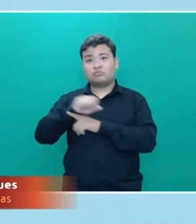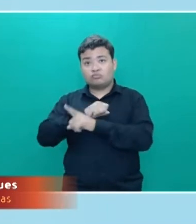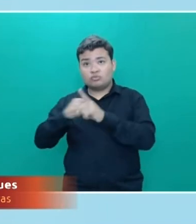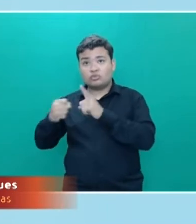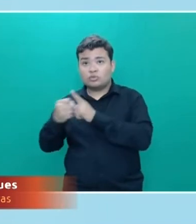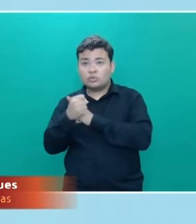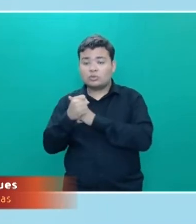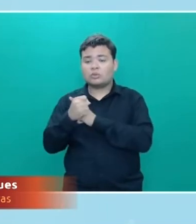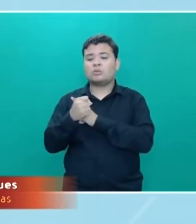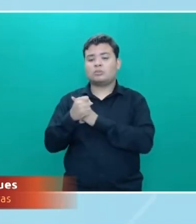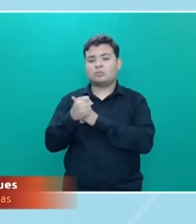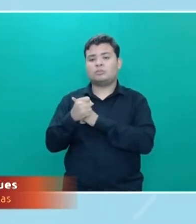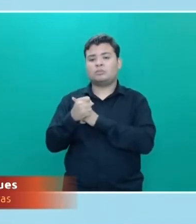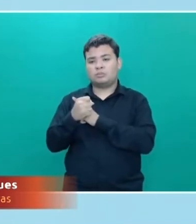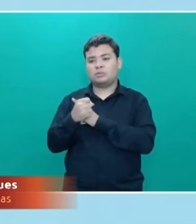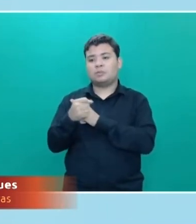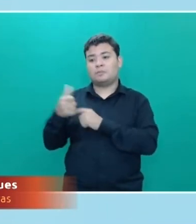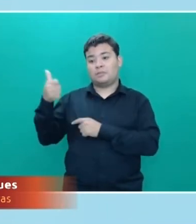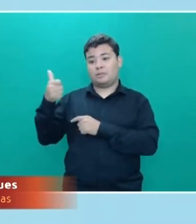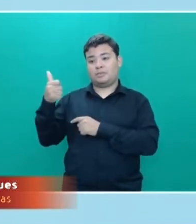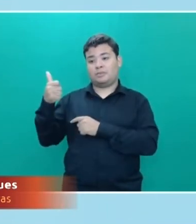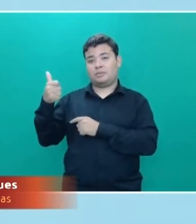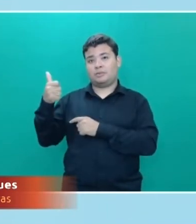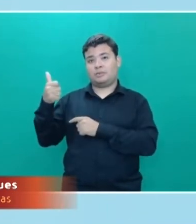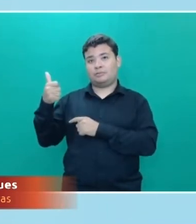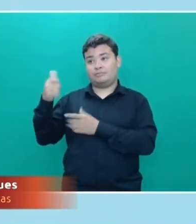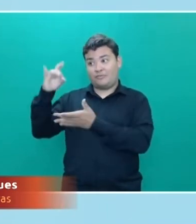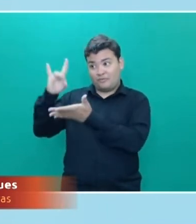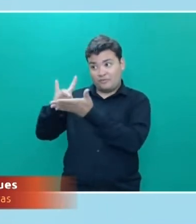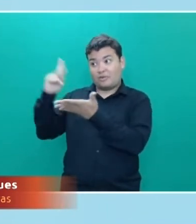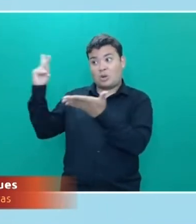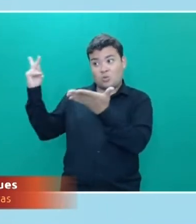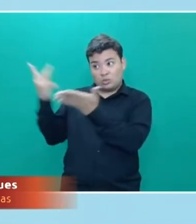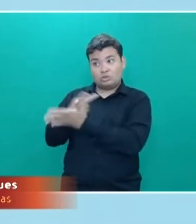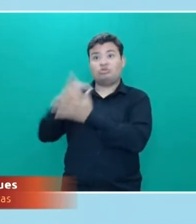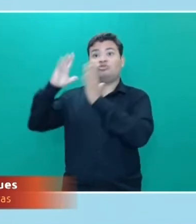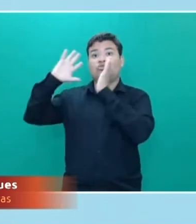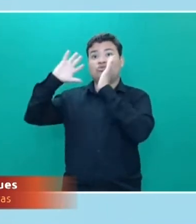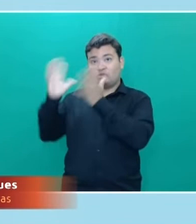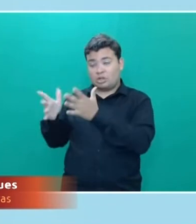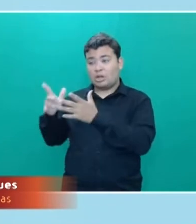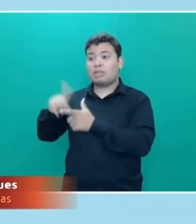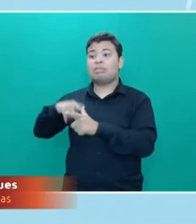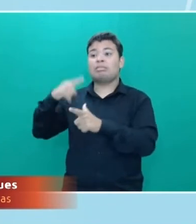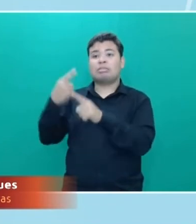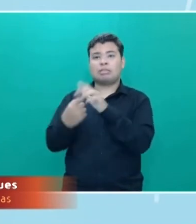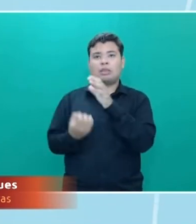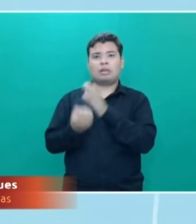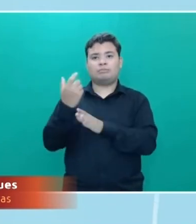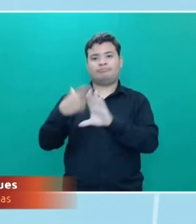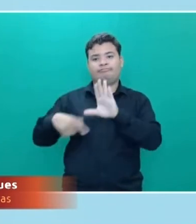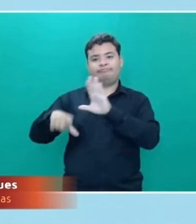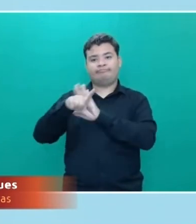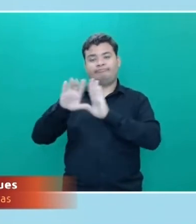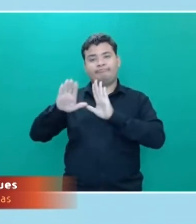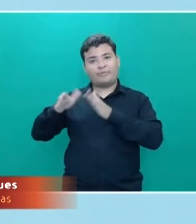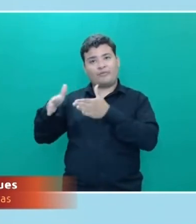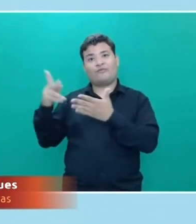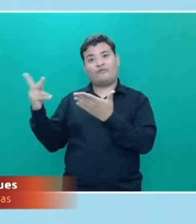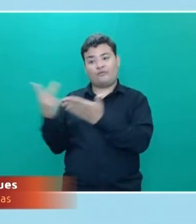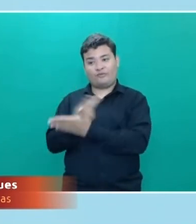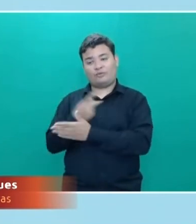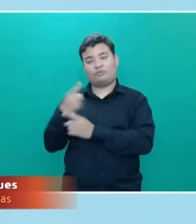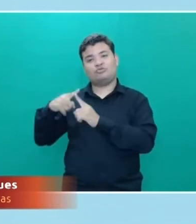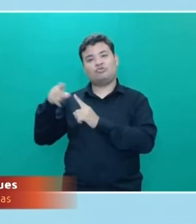vem primeiro do que a lei, né, então primeiro tem que acontecer o fato social para depois você ter uma legislação que vem ali a